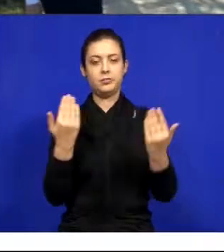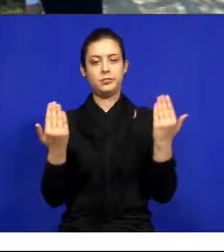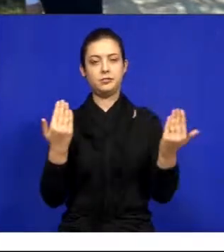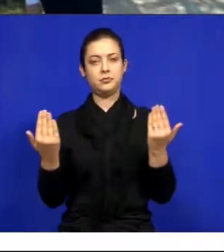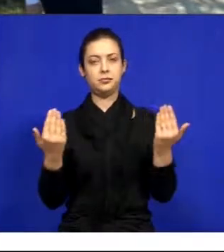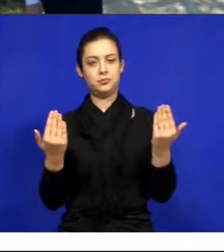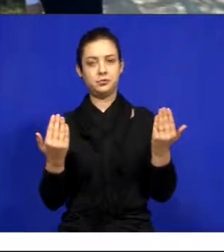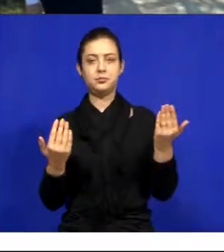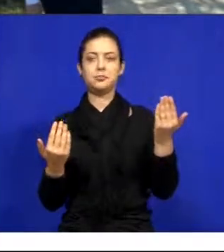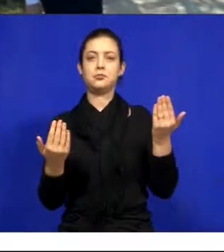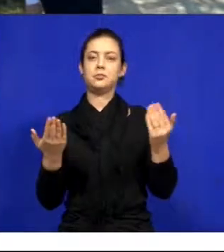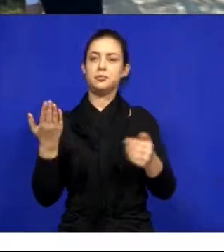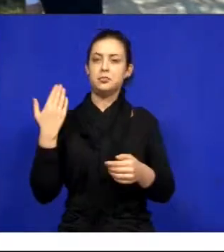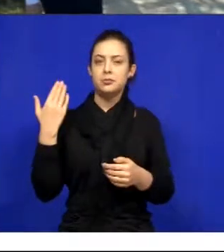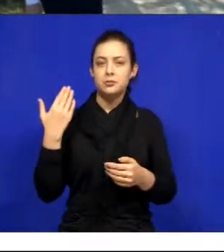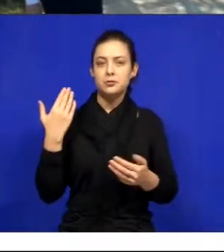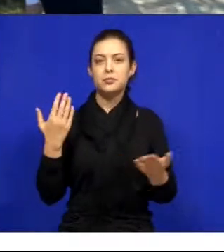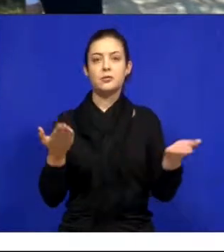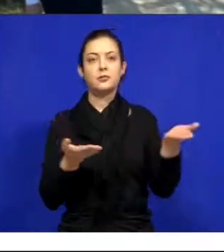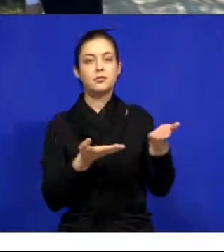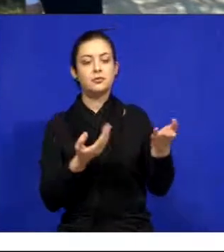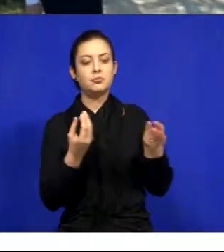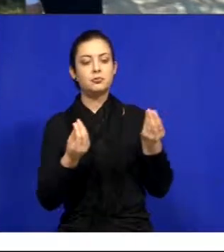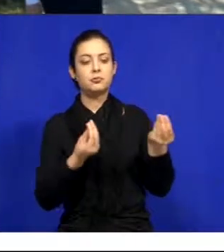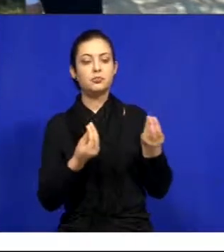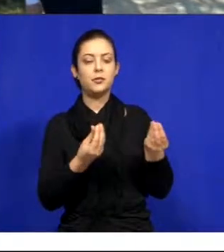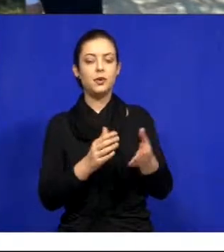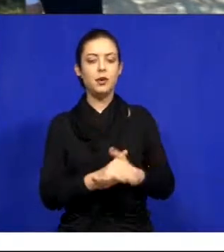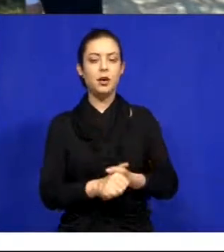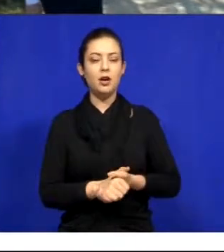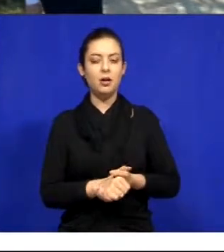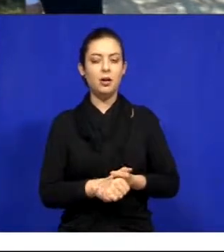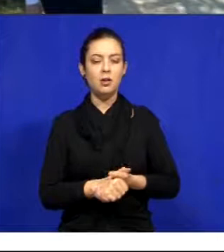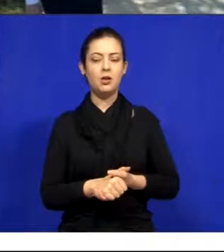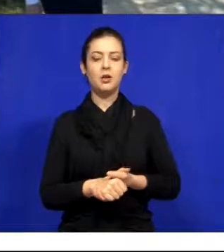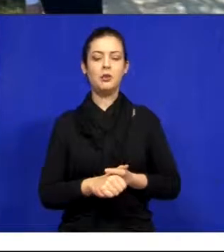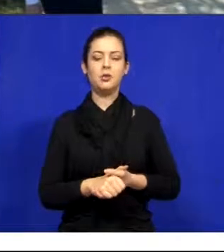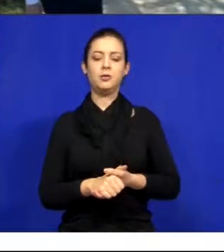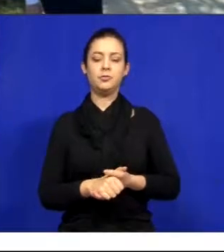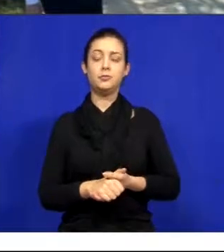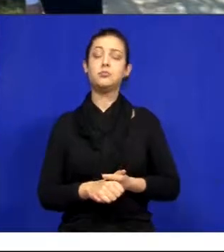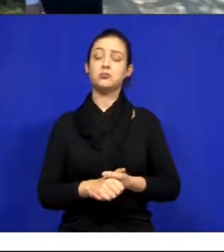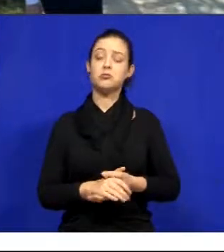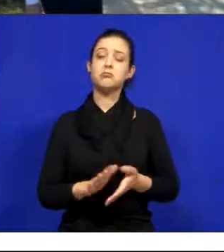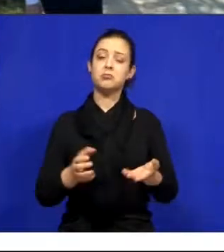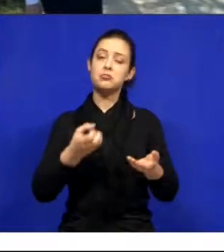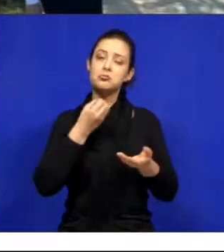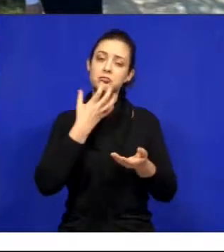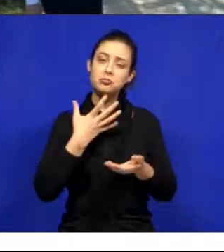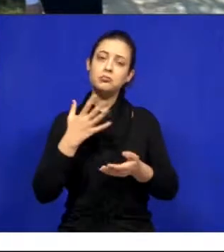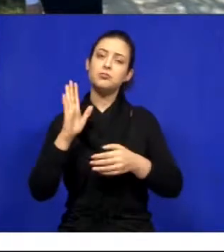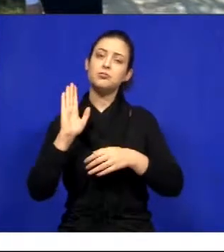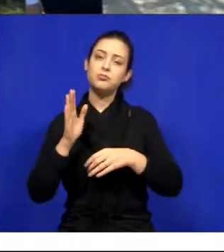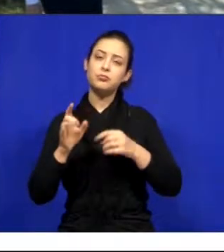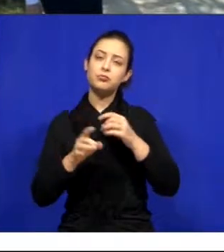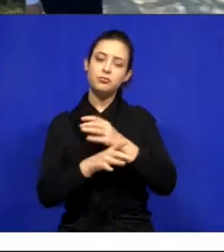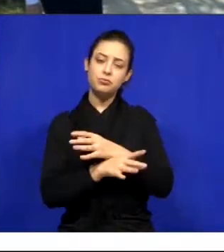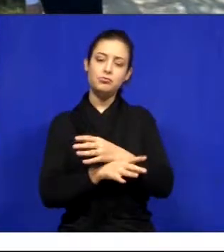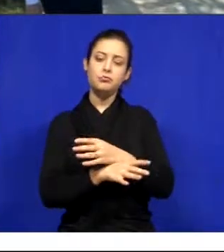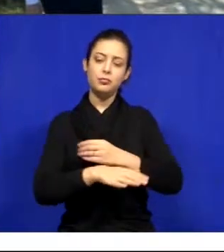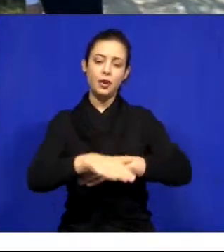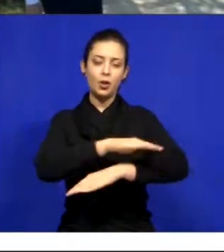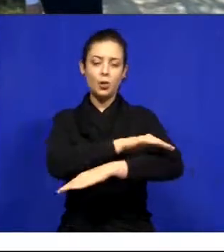estive lá, tirei foto e, graças a Deus, foi feito aquela aquela